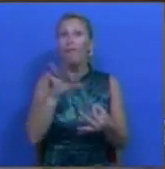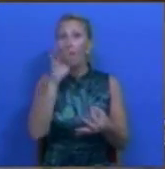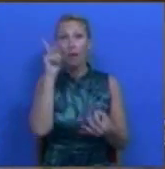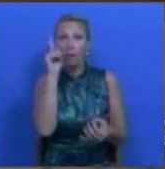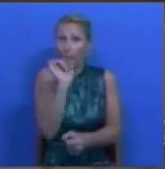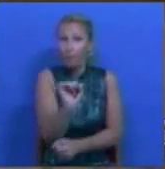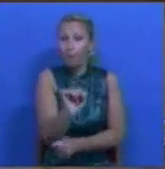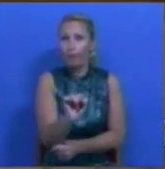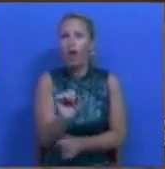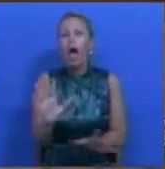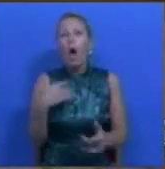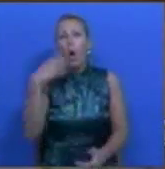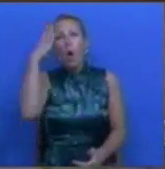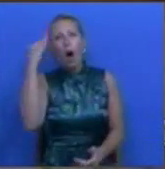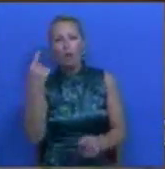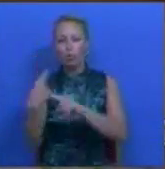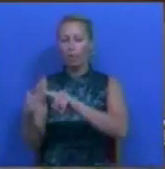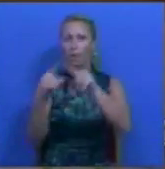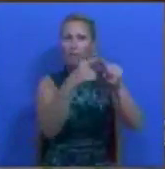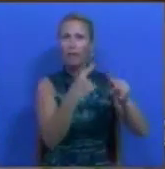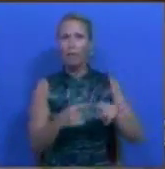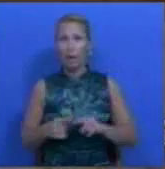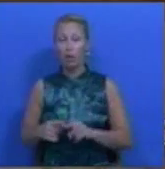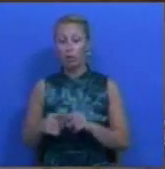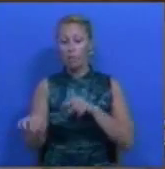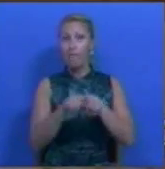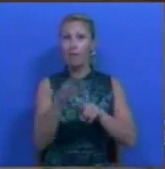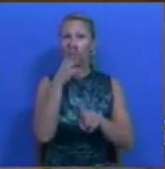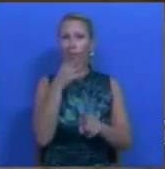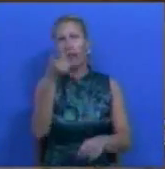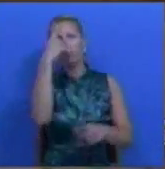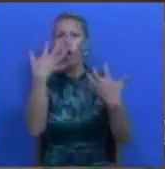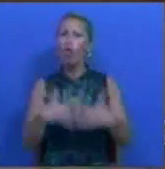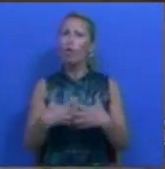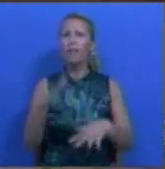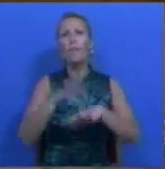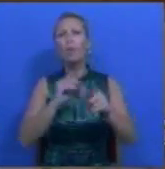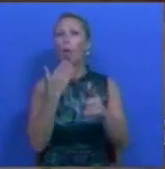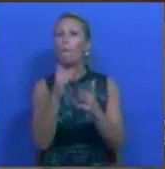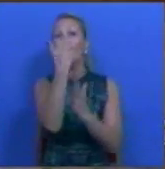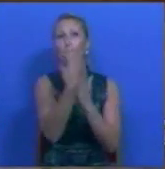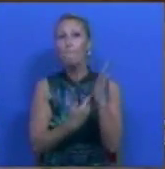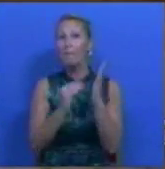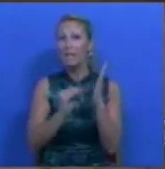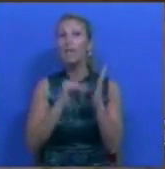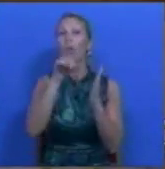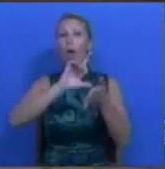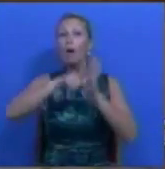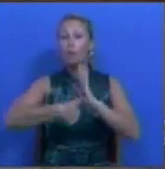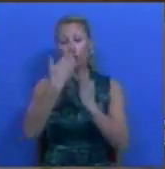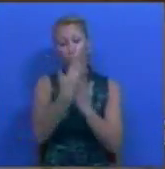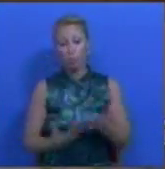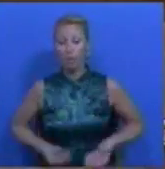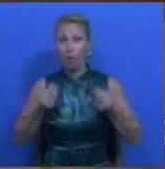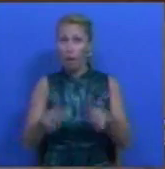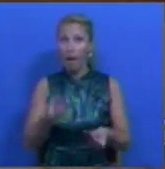creio que os diferentes deputados que aqui levantaram dúvidas sobre os aspectos desta petição e sobre o projeto de resolução apresentado